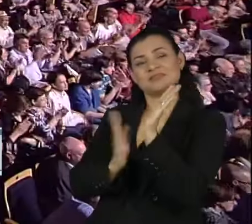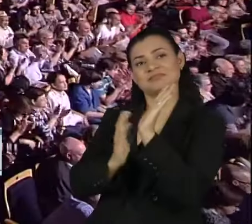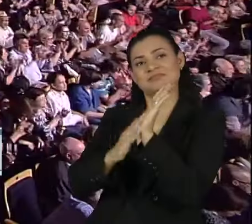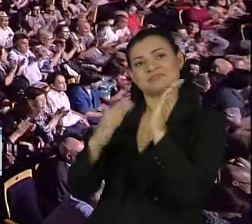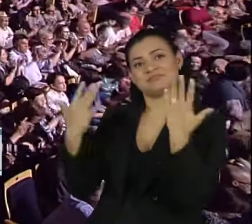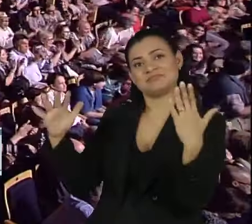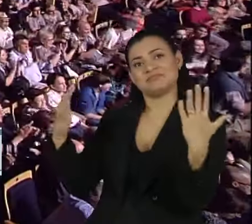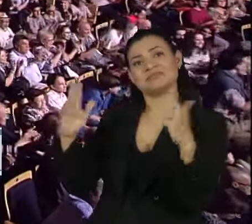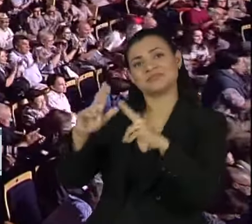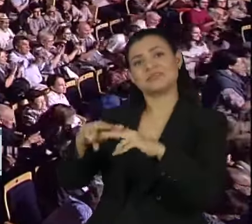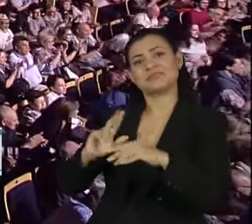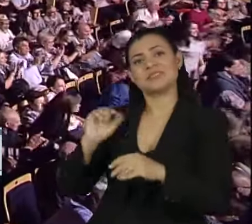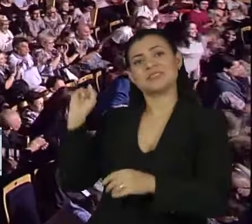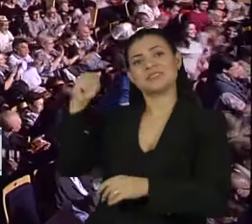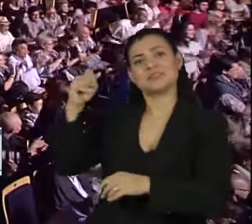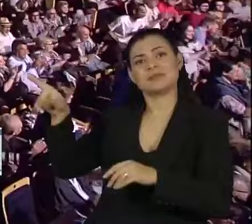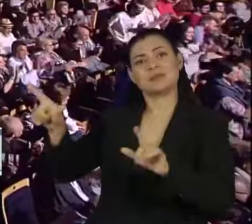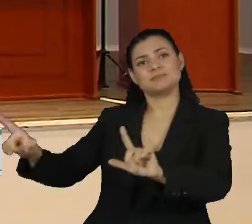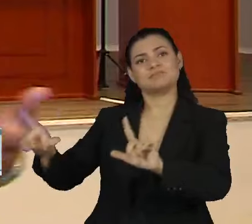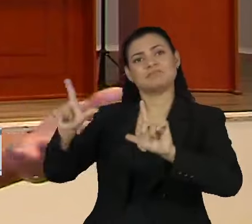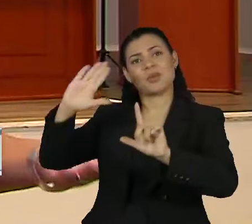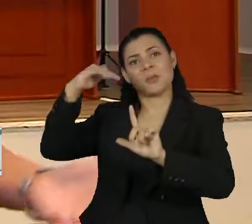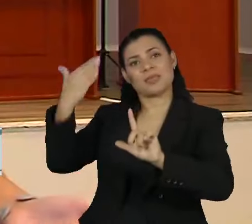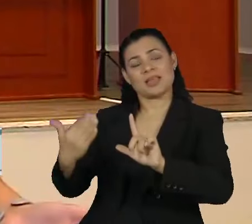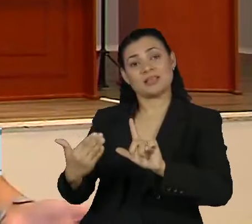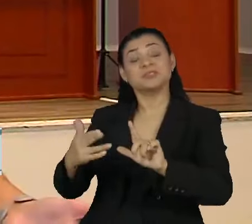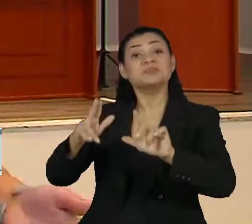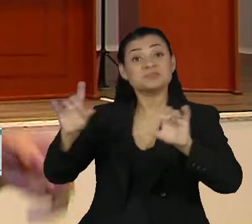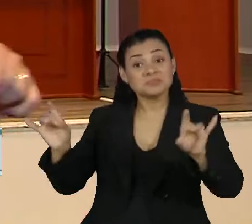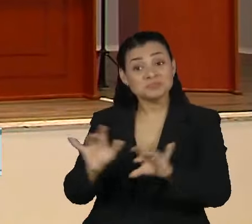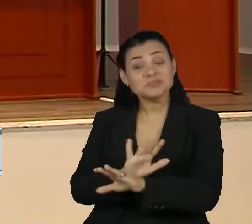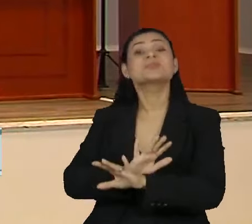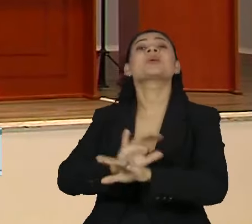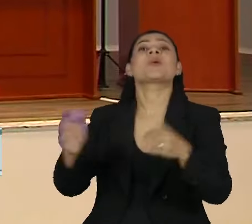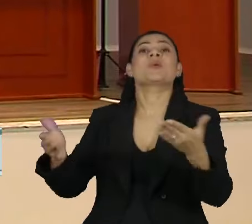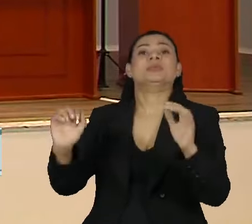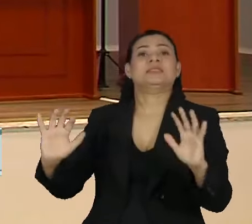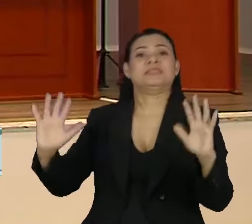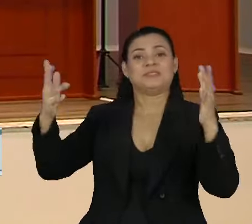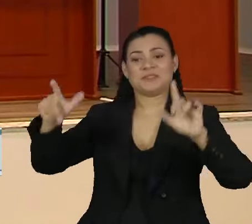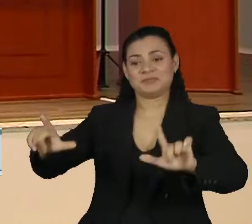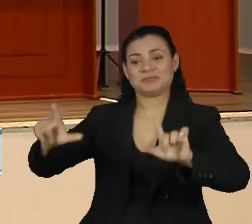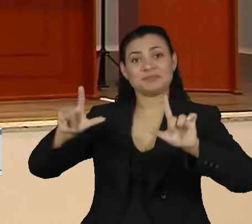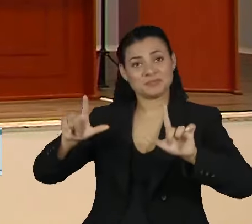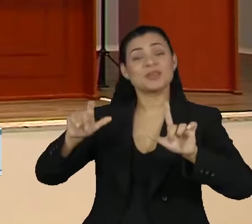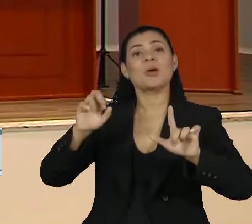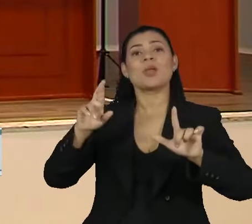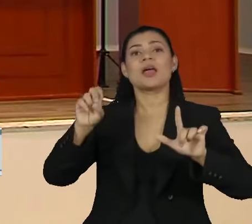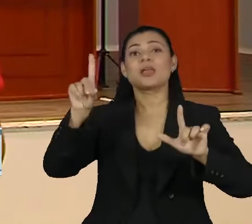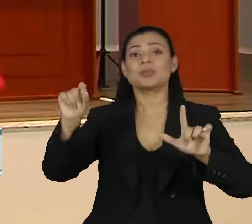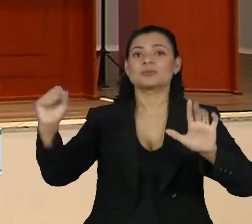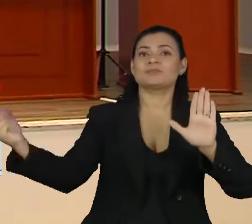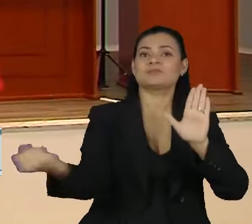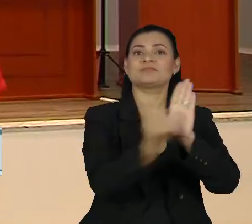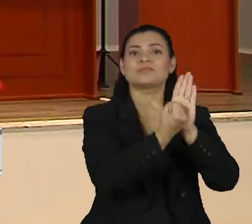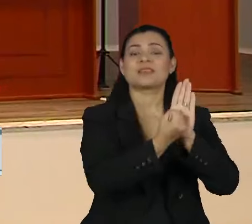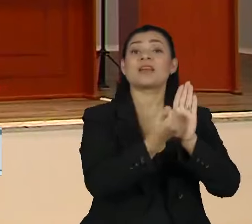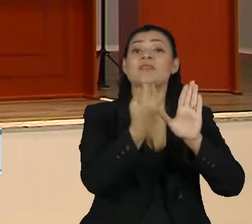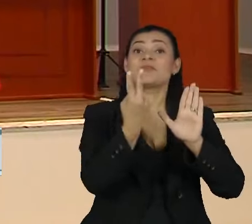figurar na galeria dos honoris causa da Unesp. Depois da sessão solene de hoje, Rolando Boldrin passa a ser o